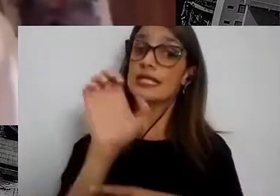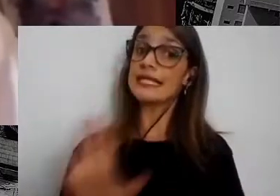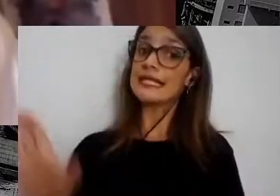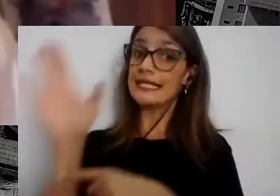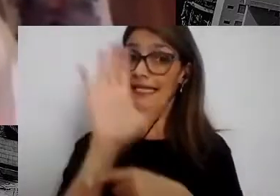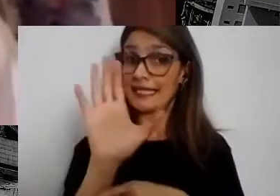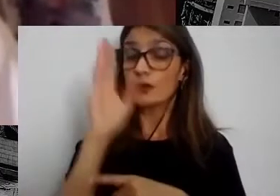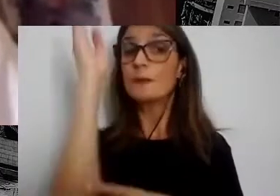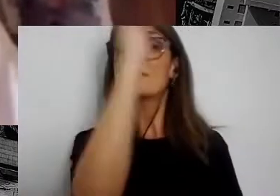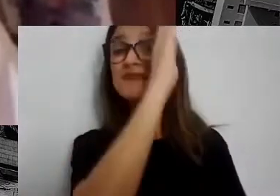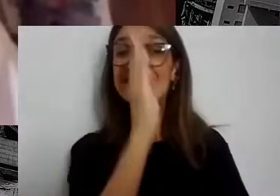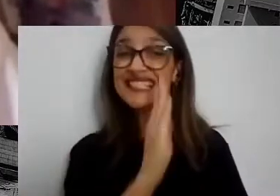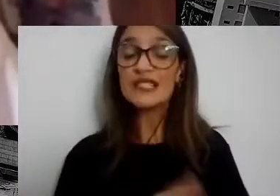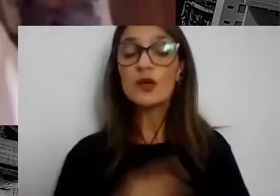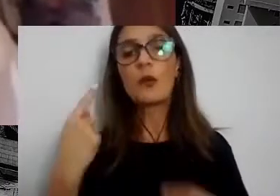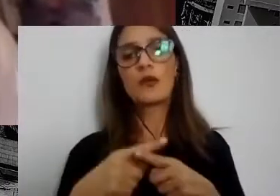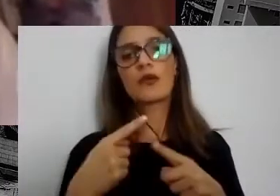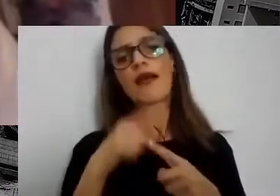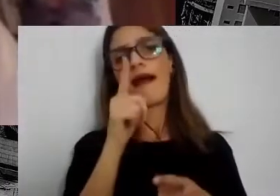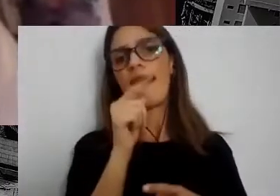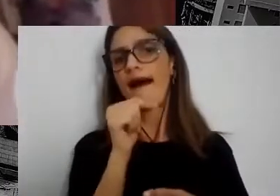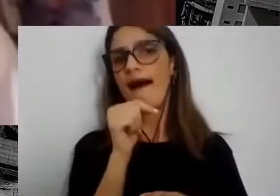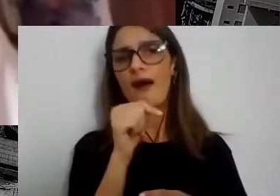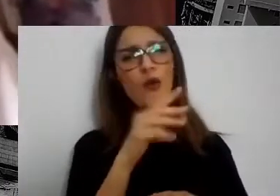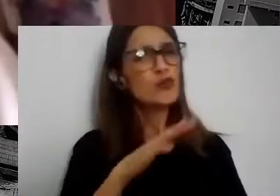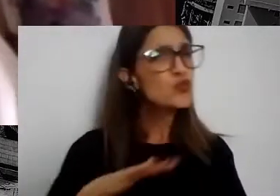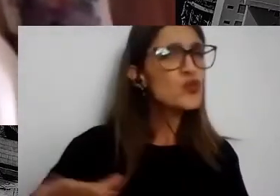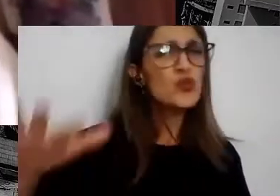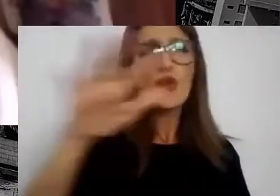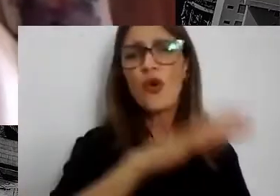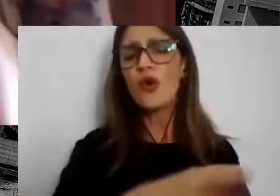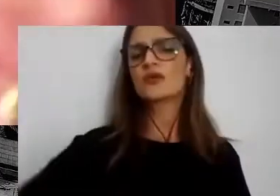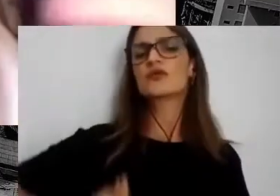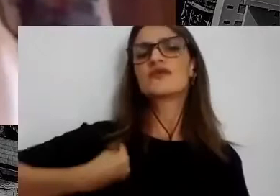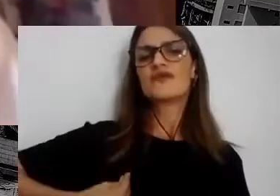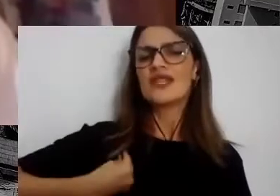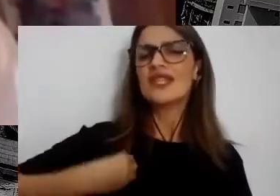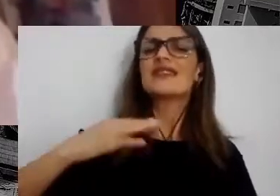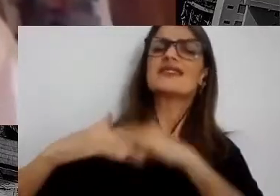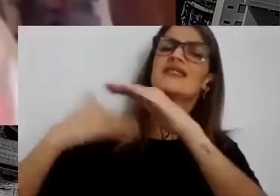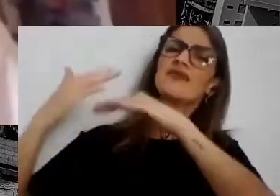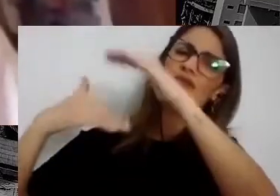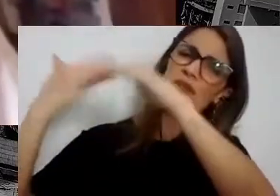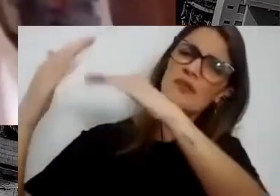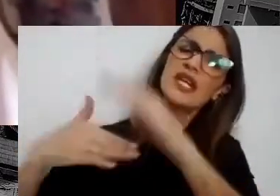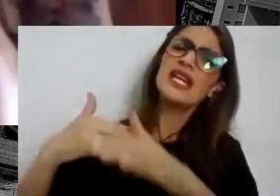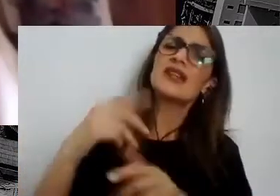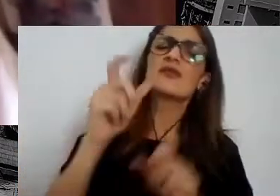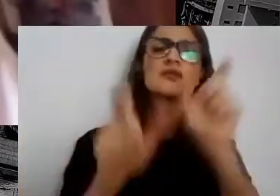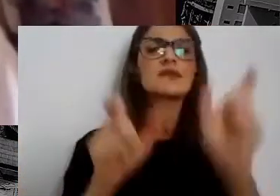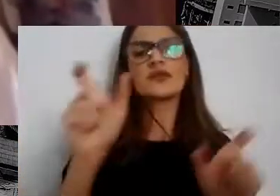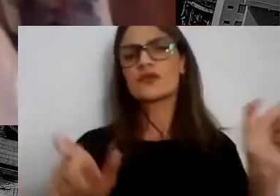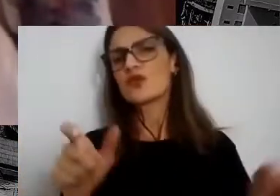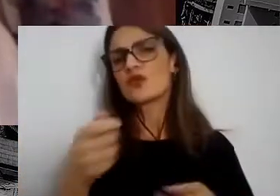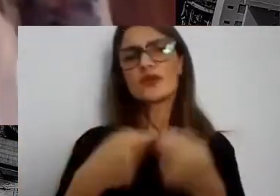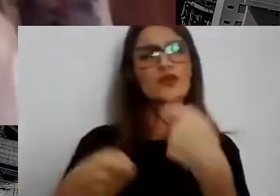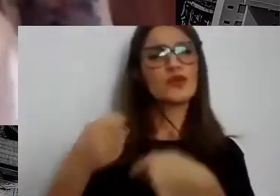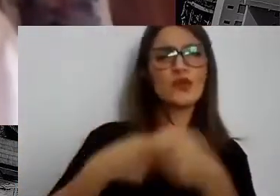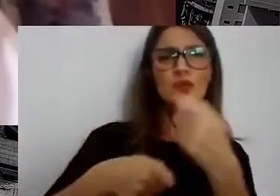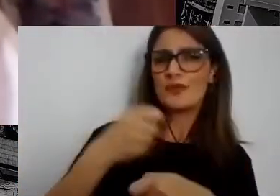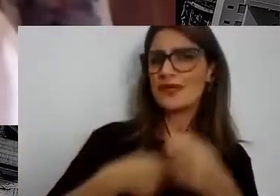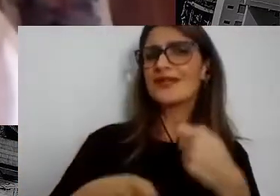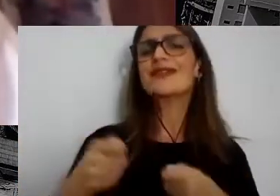porque a água afeta a todos nós, afeta a vida, afeta o desenvolvimento, afeta as pessoas, afeta a economia, afeta tudo.